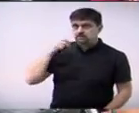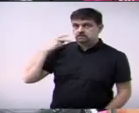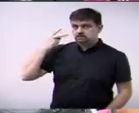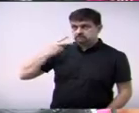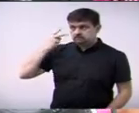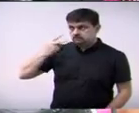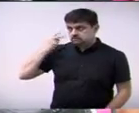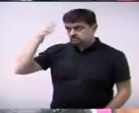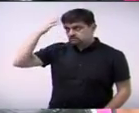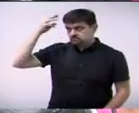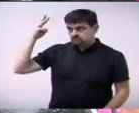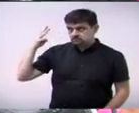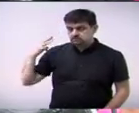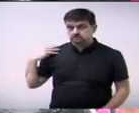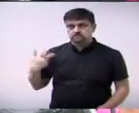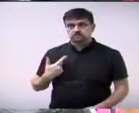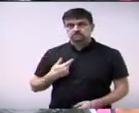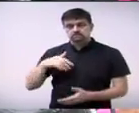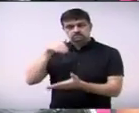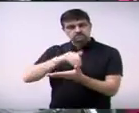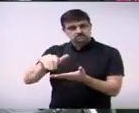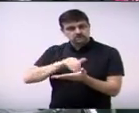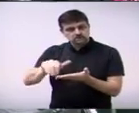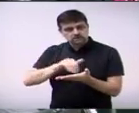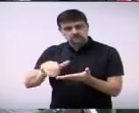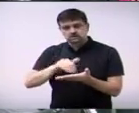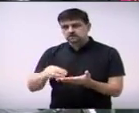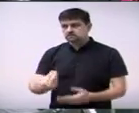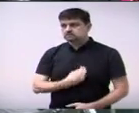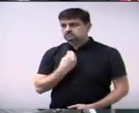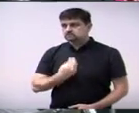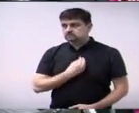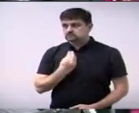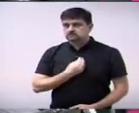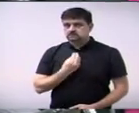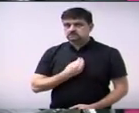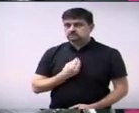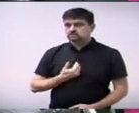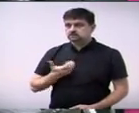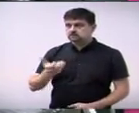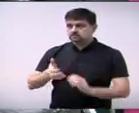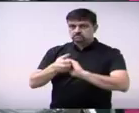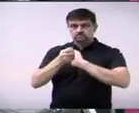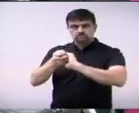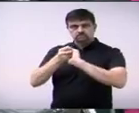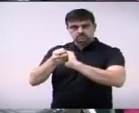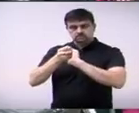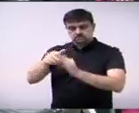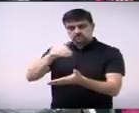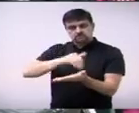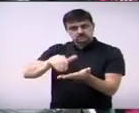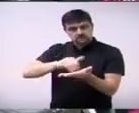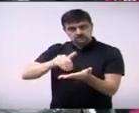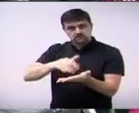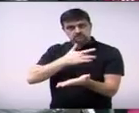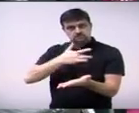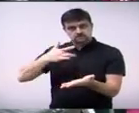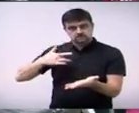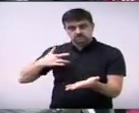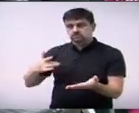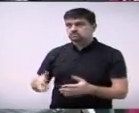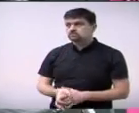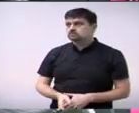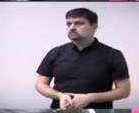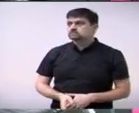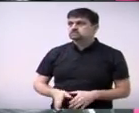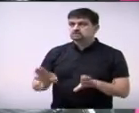público presente, secretários. Em nome do secretário de Saúde, cumprimento os demais secretários. Em nome